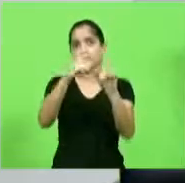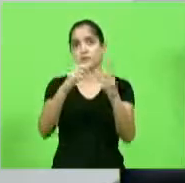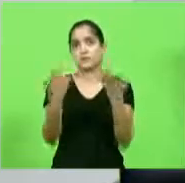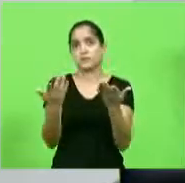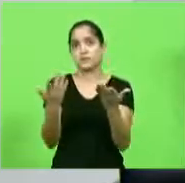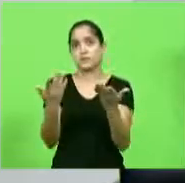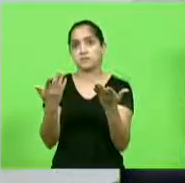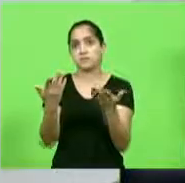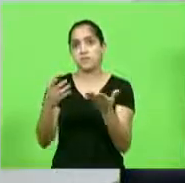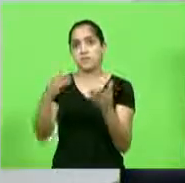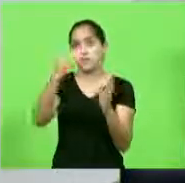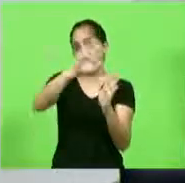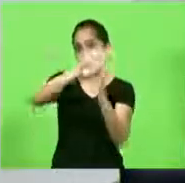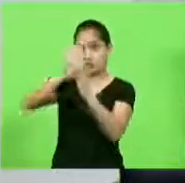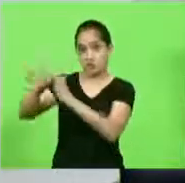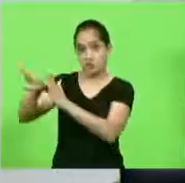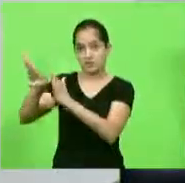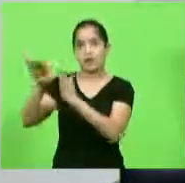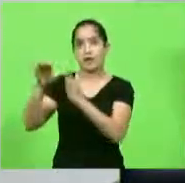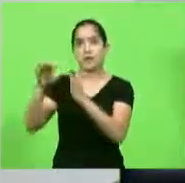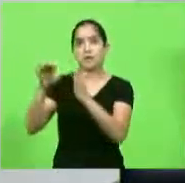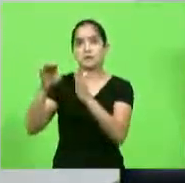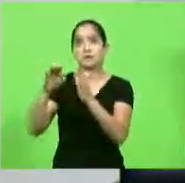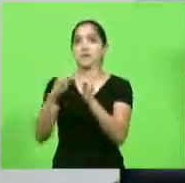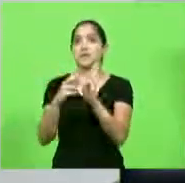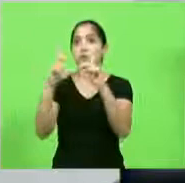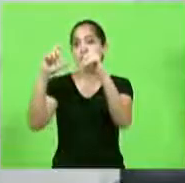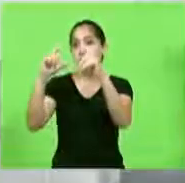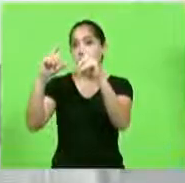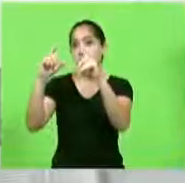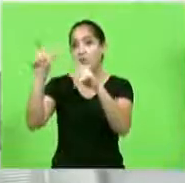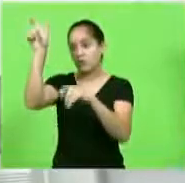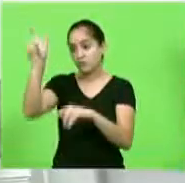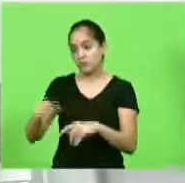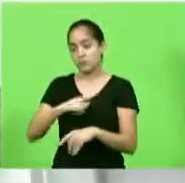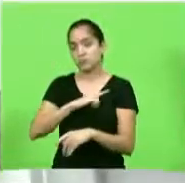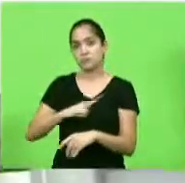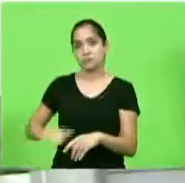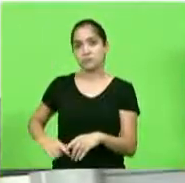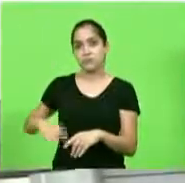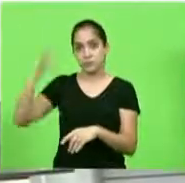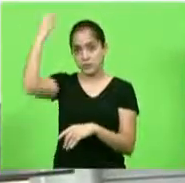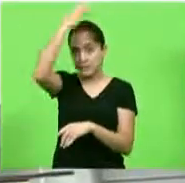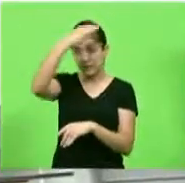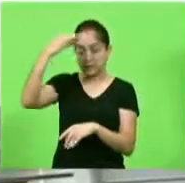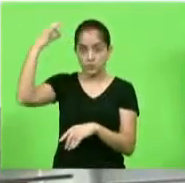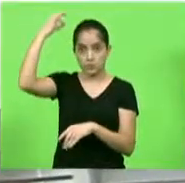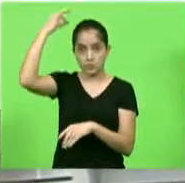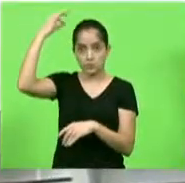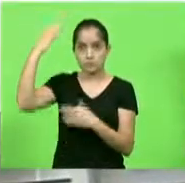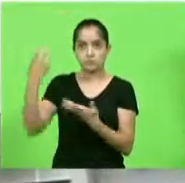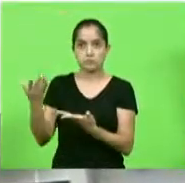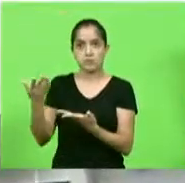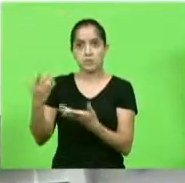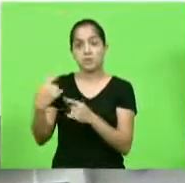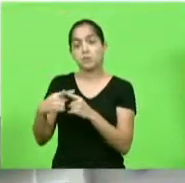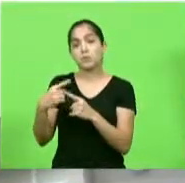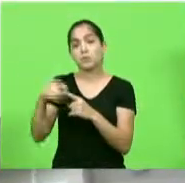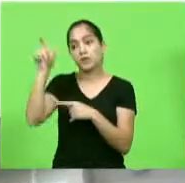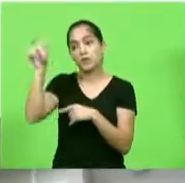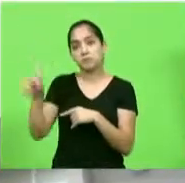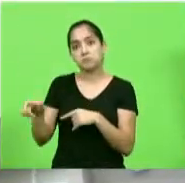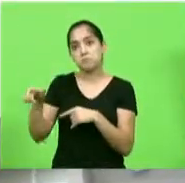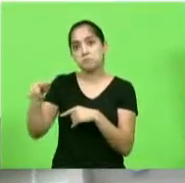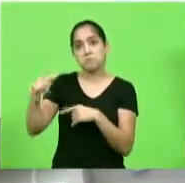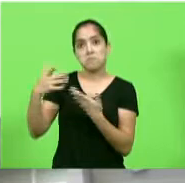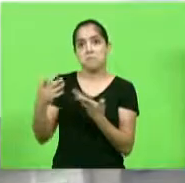eu acho daqui a pouco, nós vamos tirar esse crucifixo e botar a foto do Moisés ali, o santo Moisés, porque o santo Moisés é